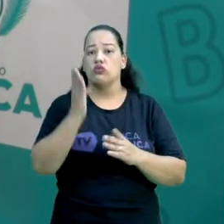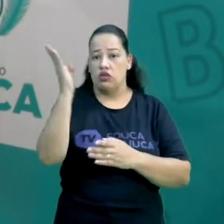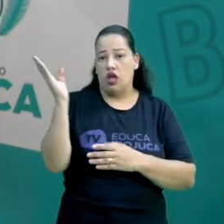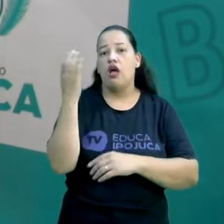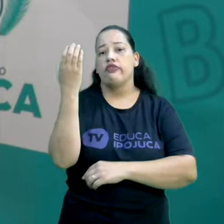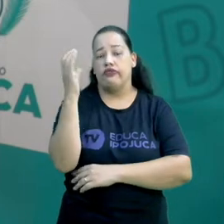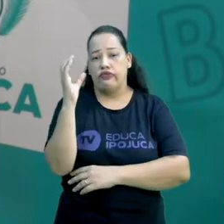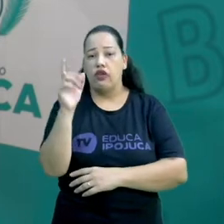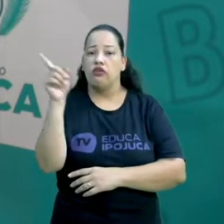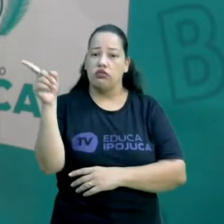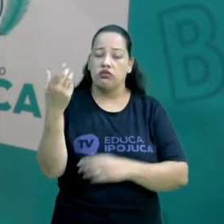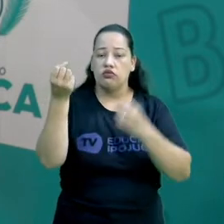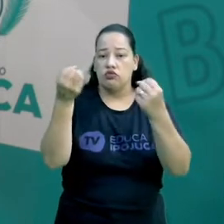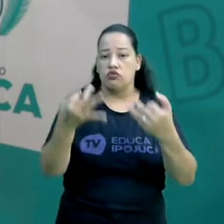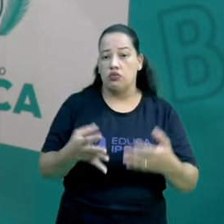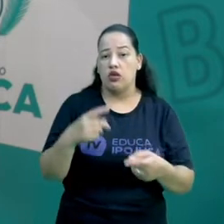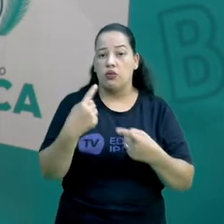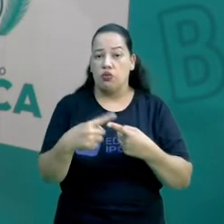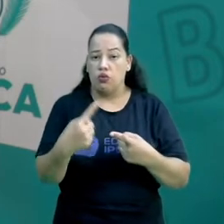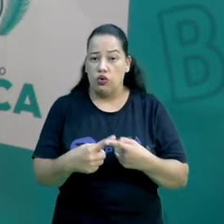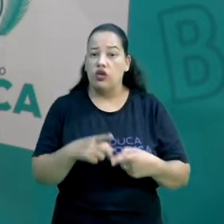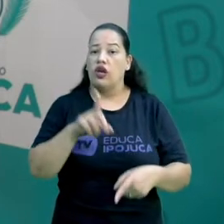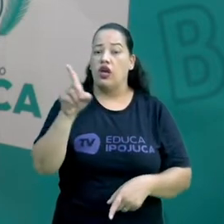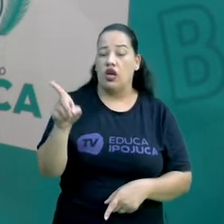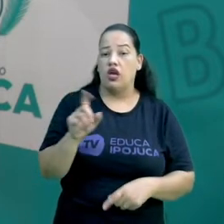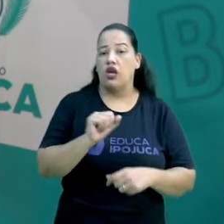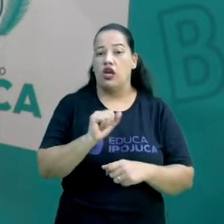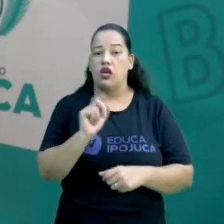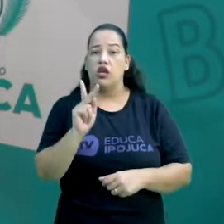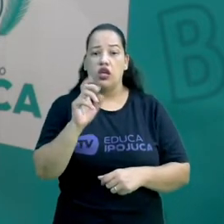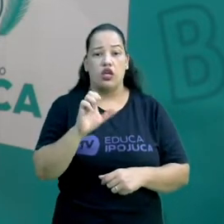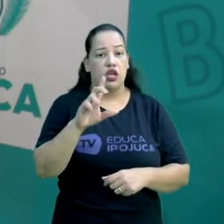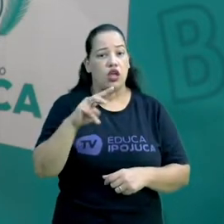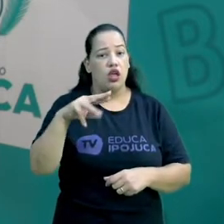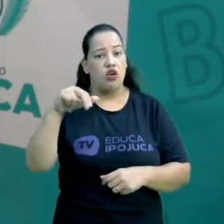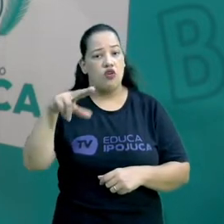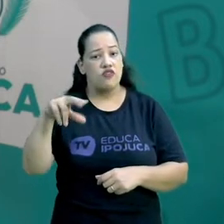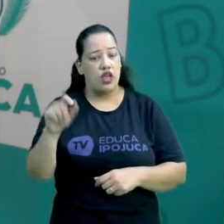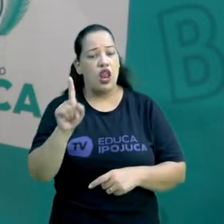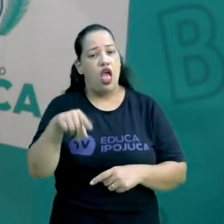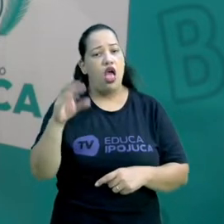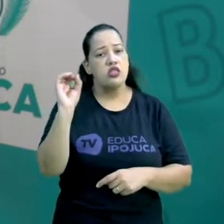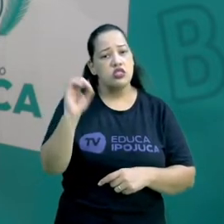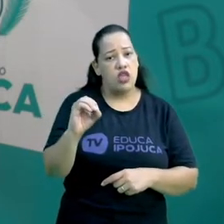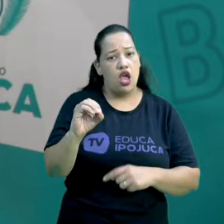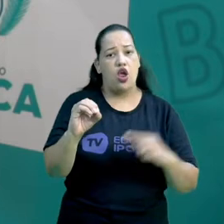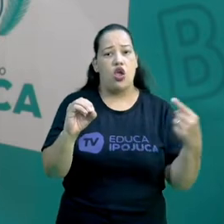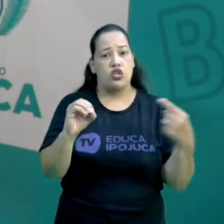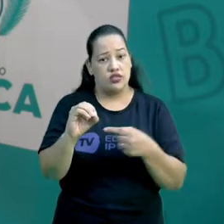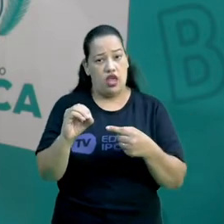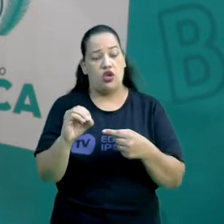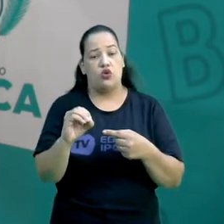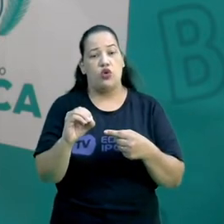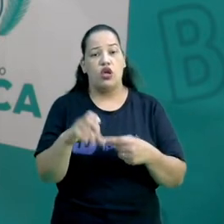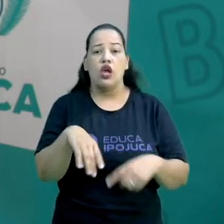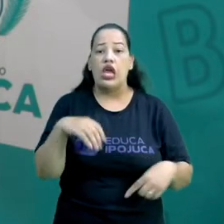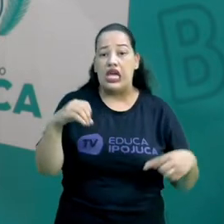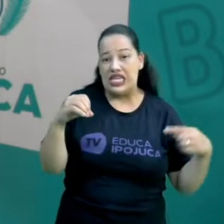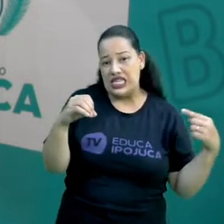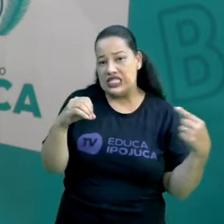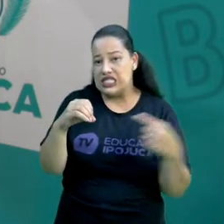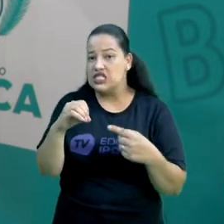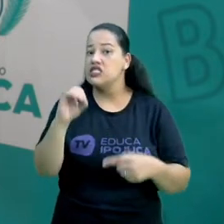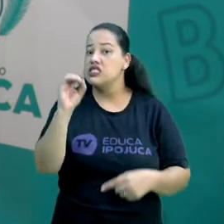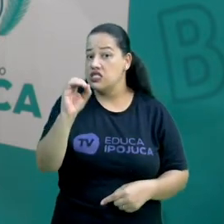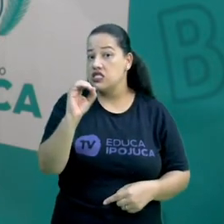científico, porque a gente chama ela, que a gente diz que o Kelvin, ele tem o zero absoluto, ou seja, o zero em que realmente